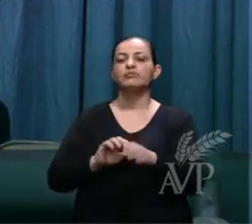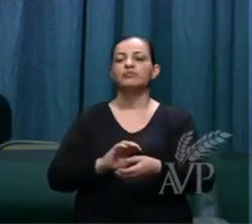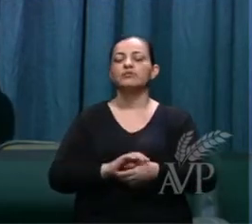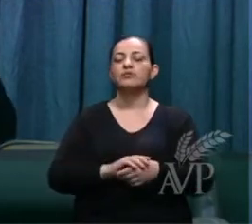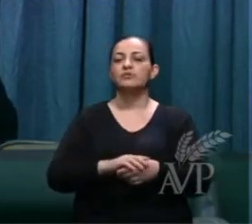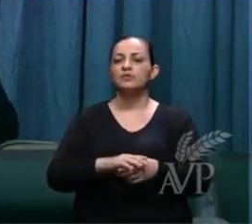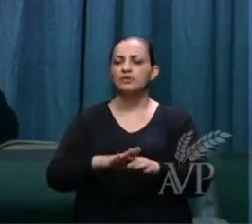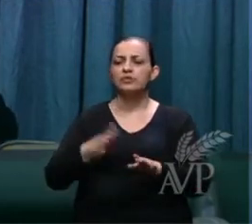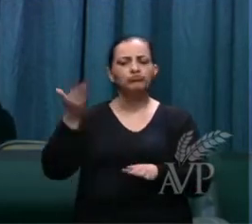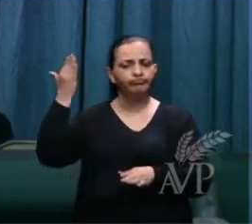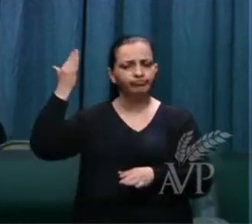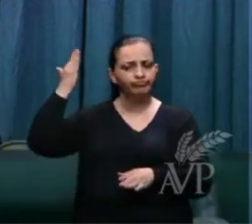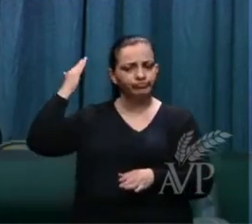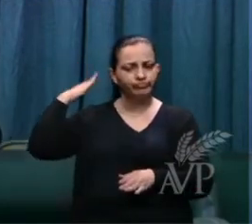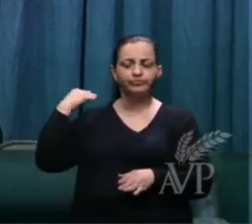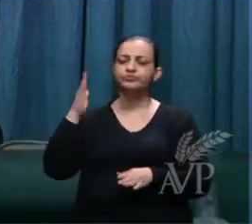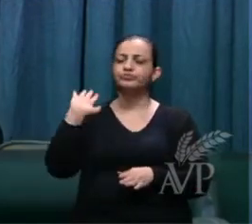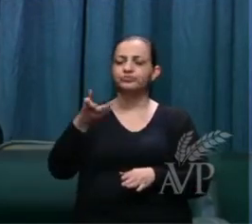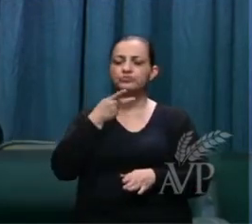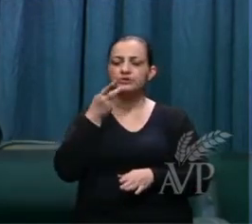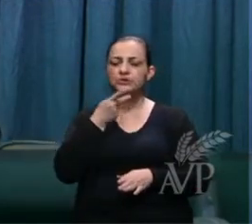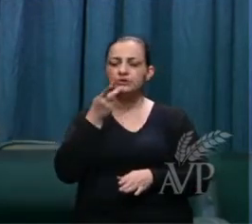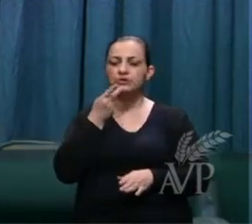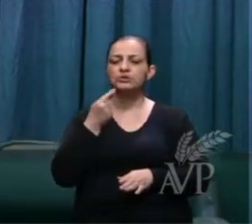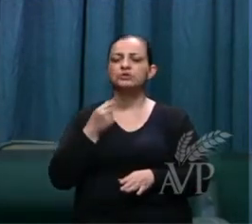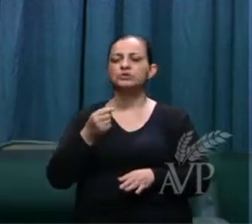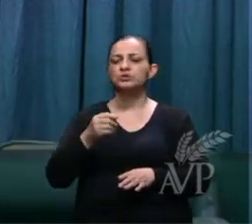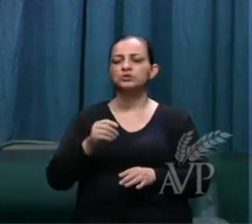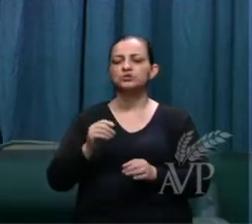como certa vez falamos em um funeral,